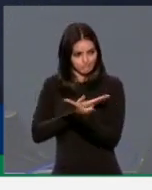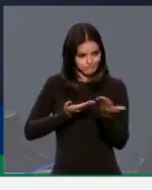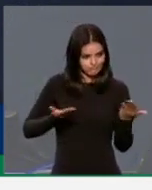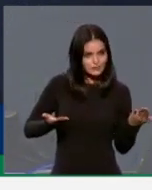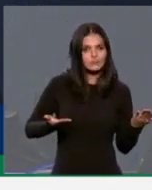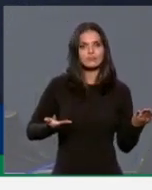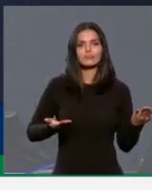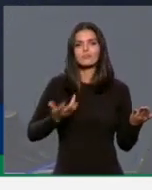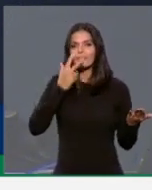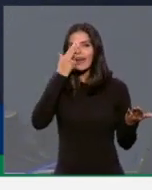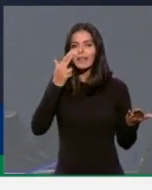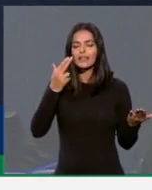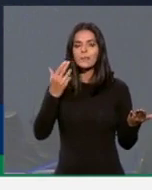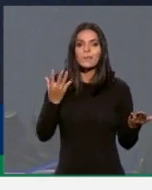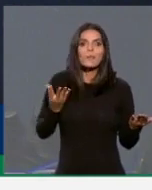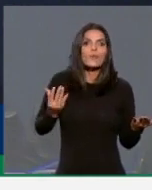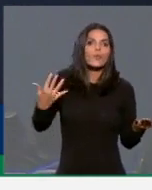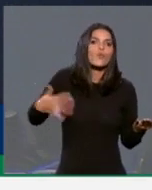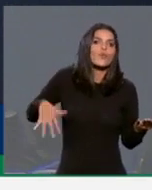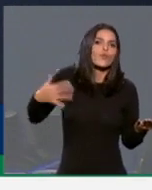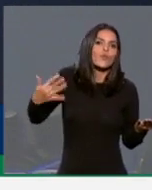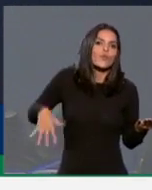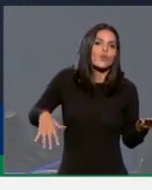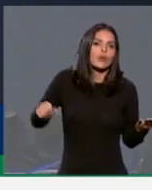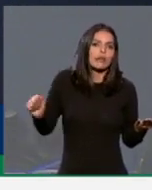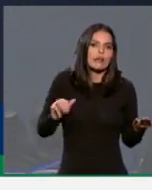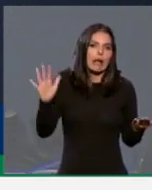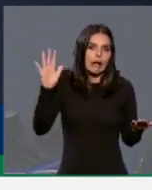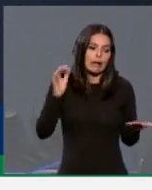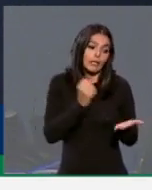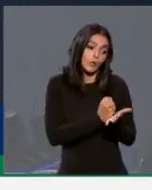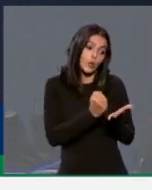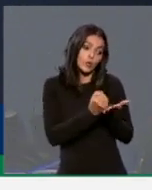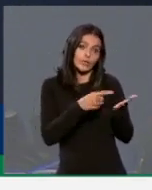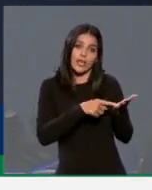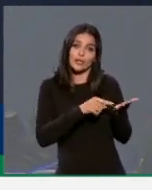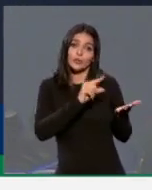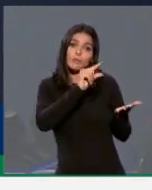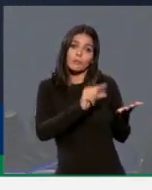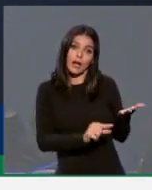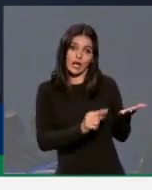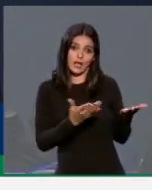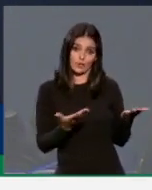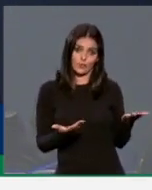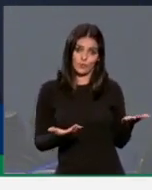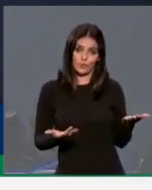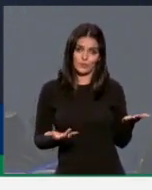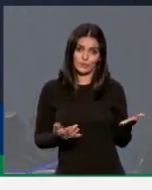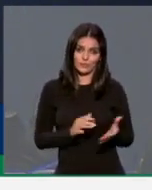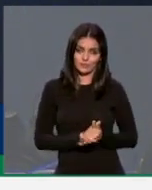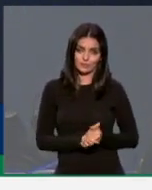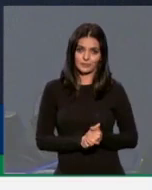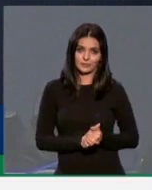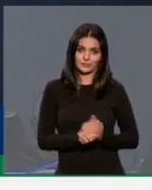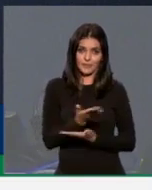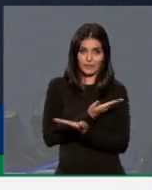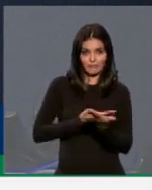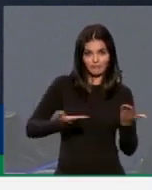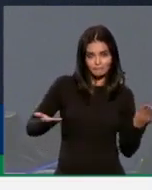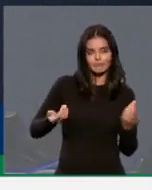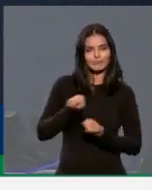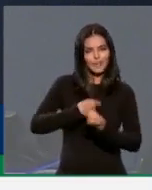ficam muito além do que é o próprio contrato que é feito em relação aos recursos que estão sendo